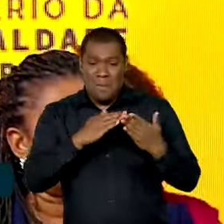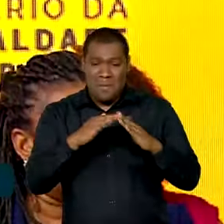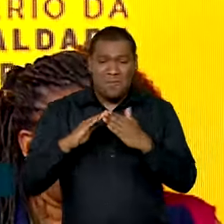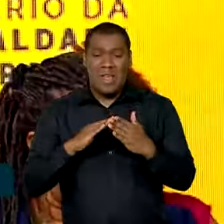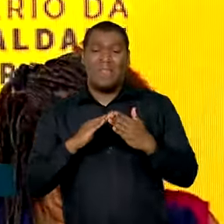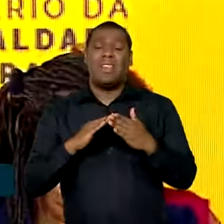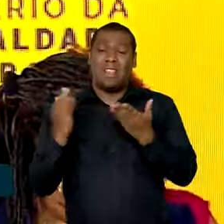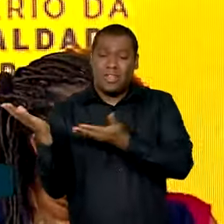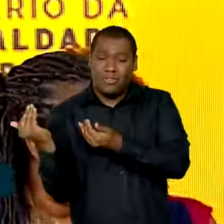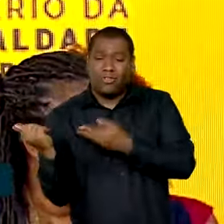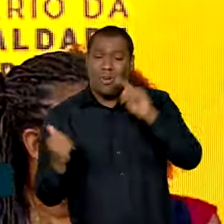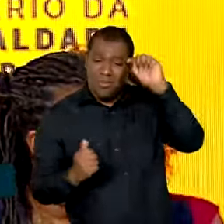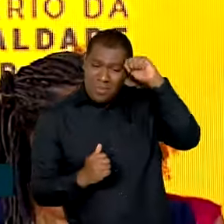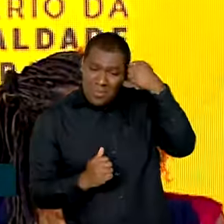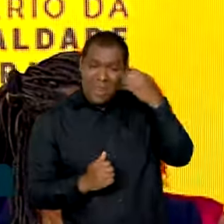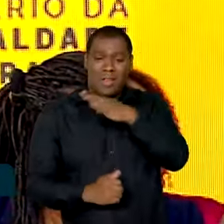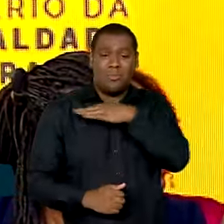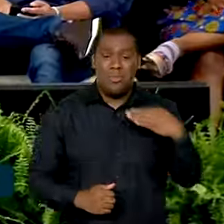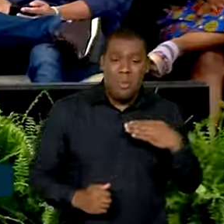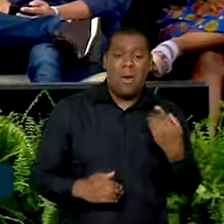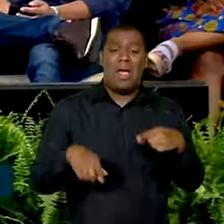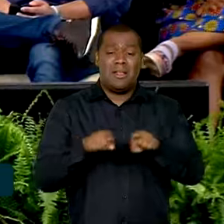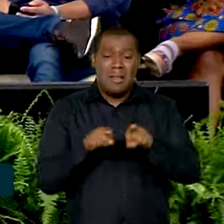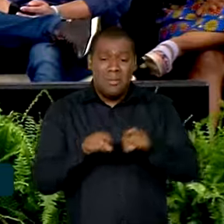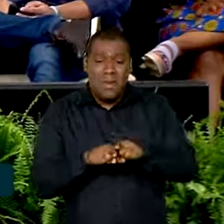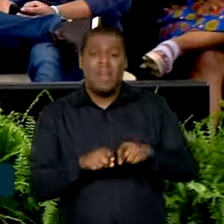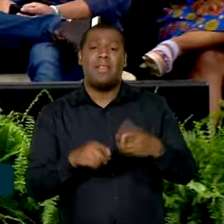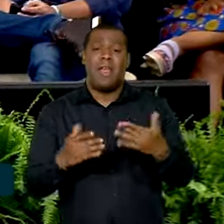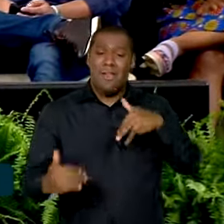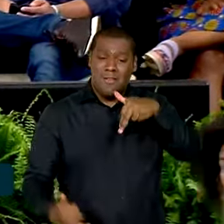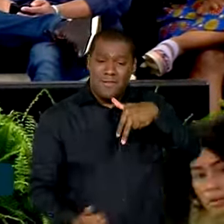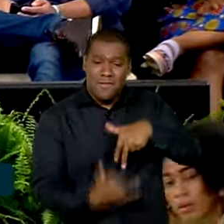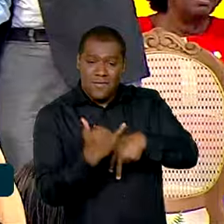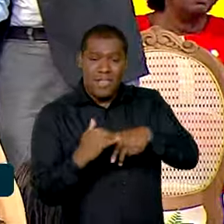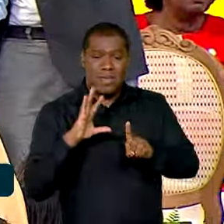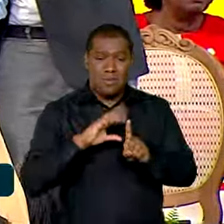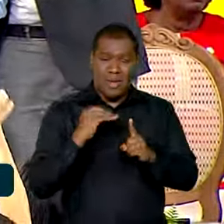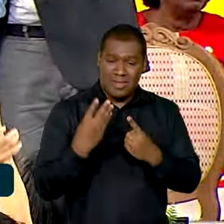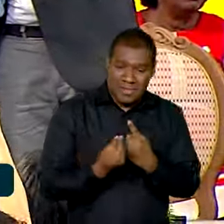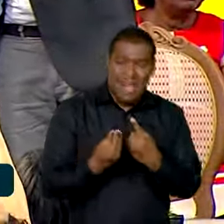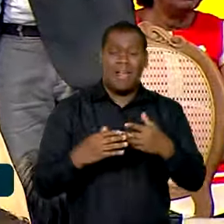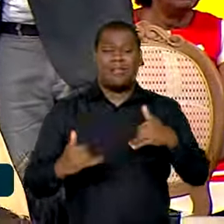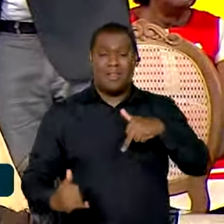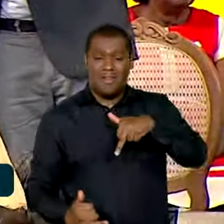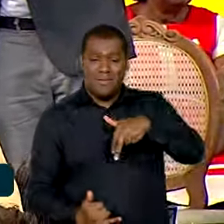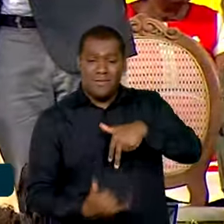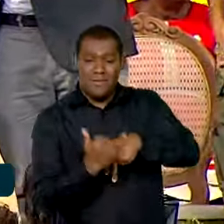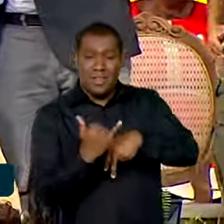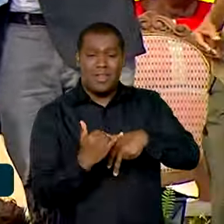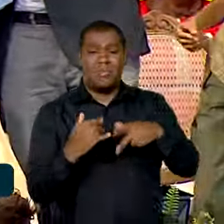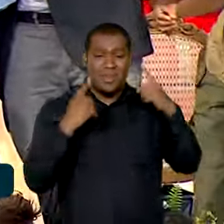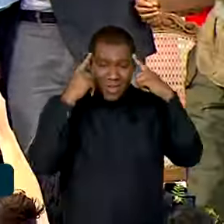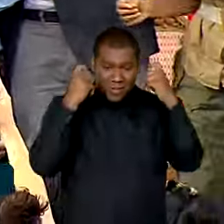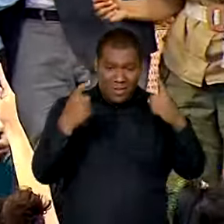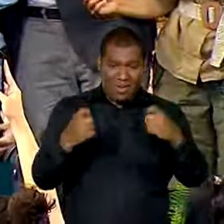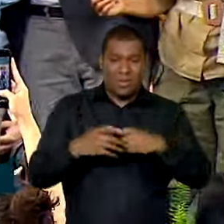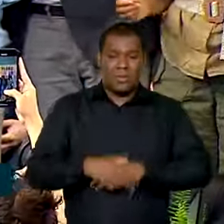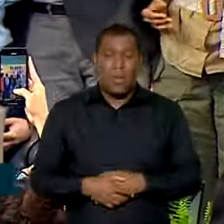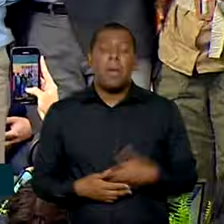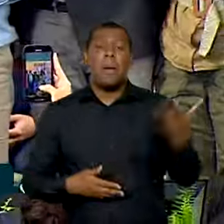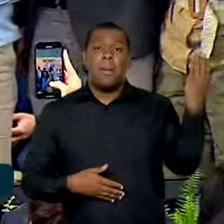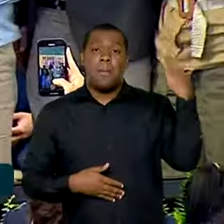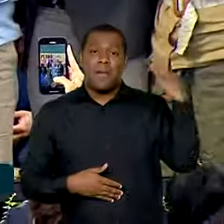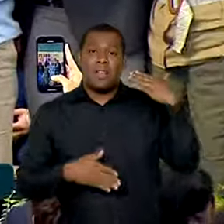cidade são mais vítimas do assédio, mais vítimas da violência. O plano foi construído durante as caravanas